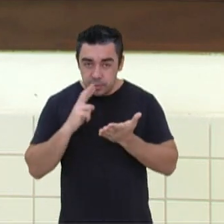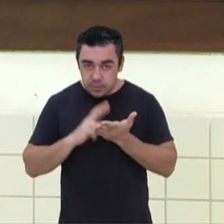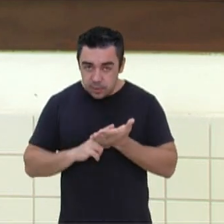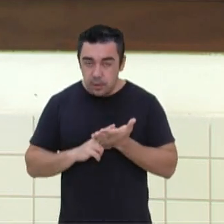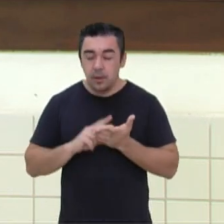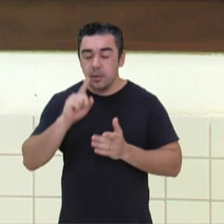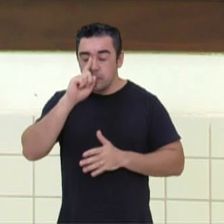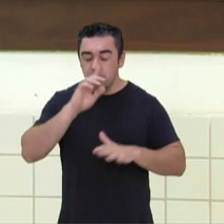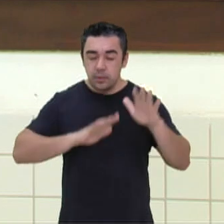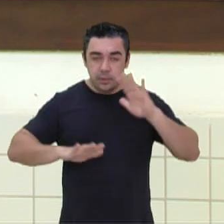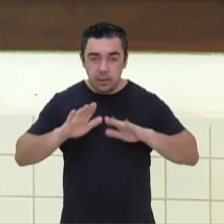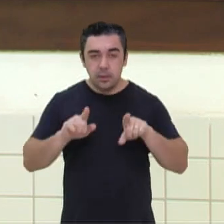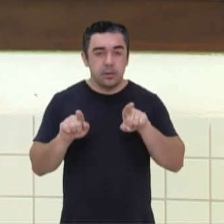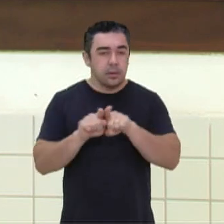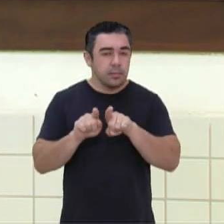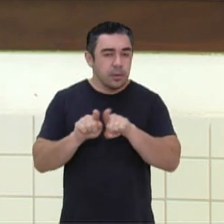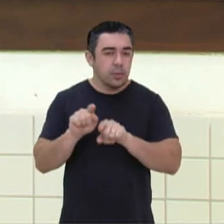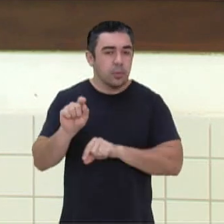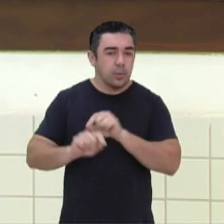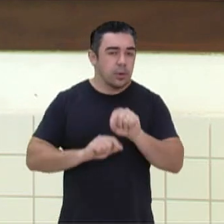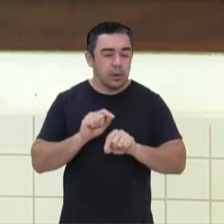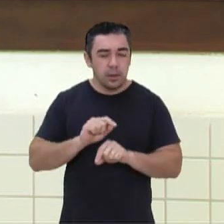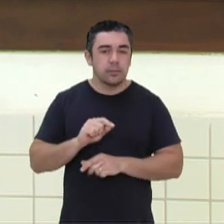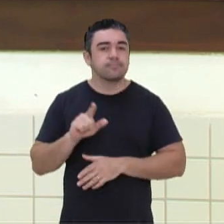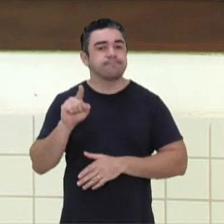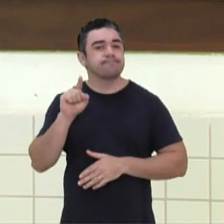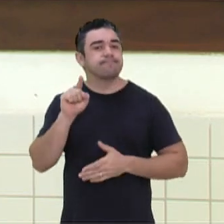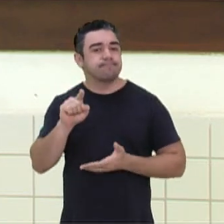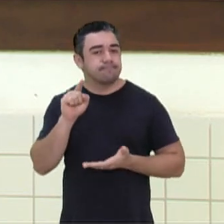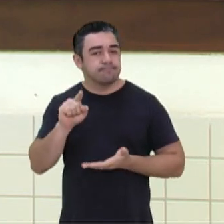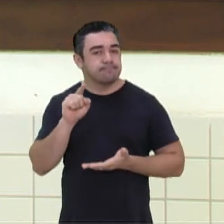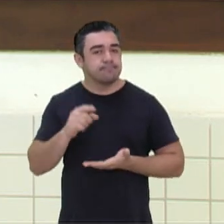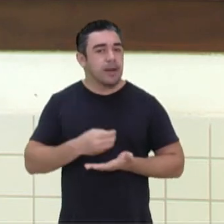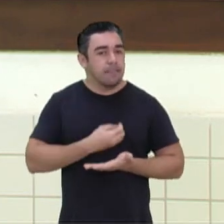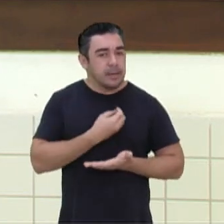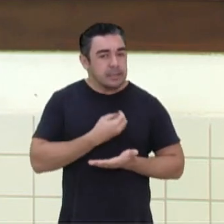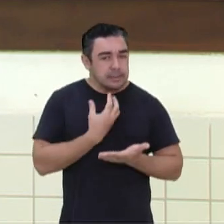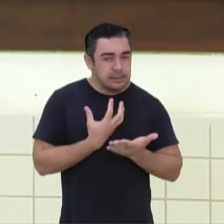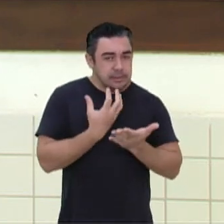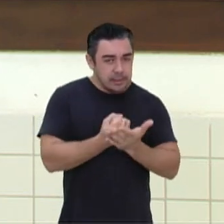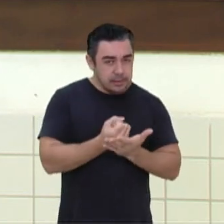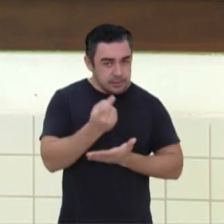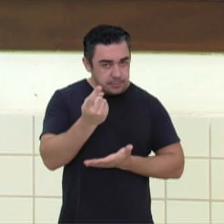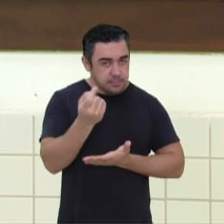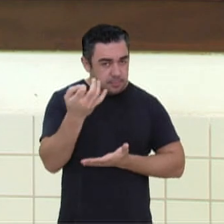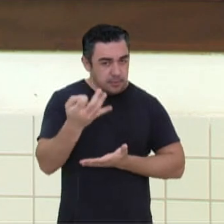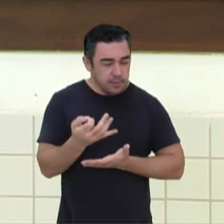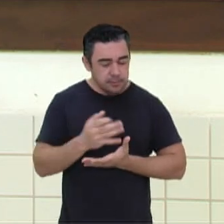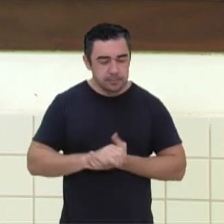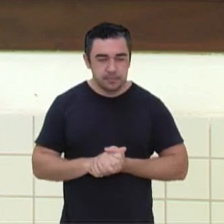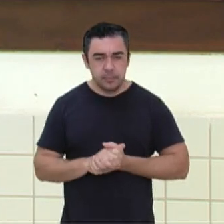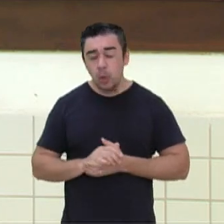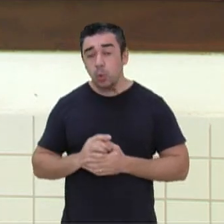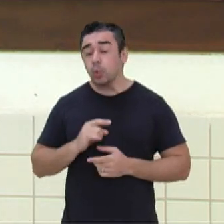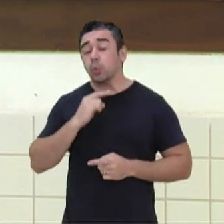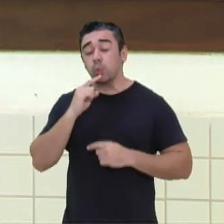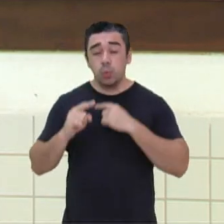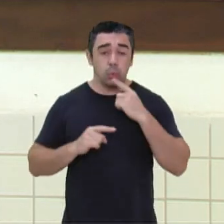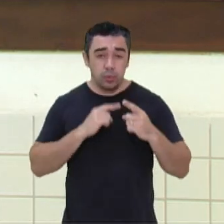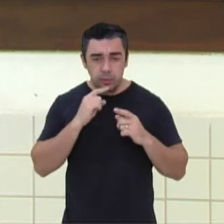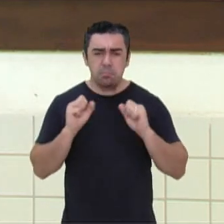cuidem também ali com a presença de vocês, perfeito? Qualquer dúvida,